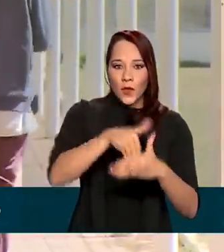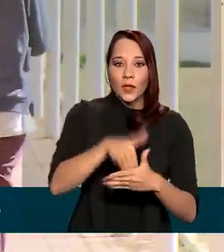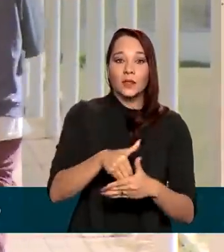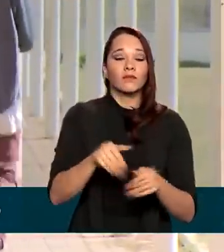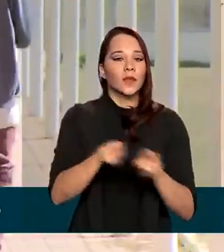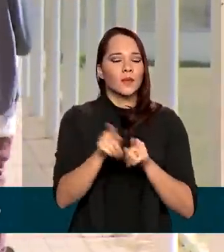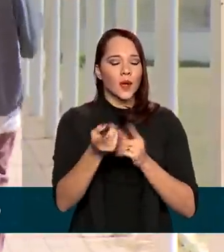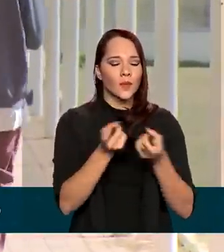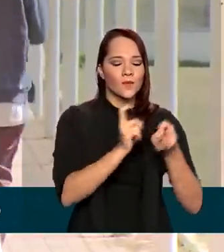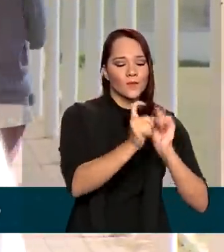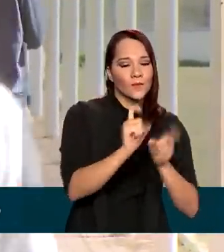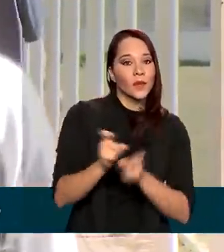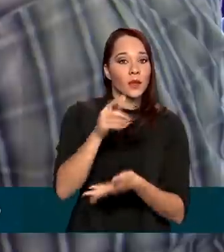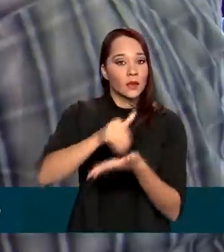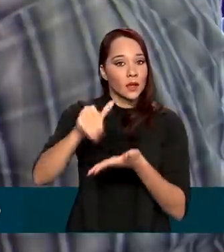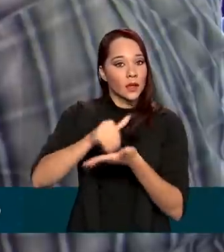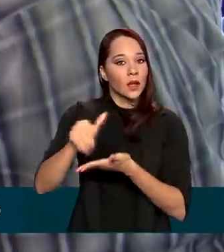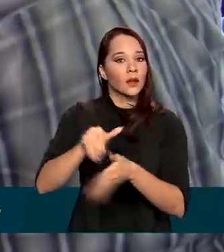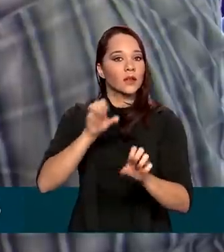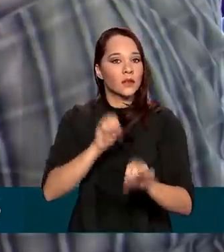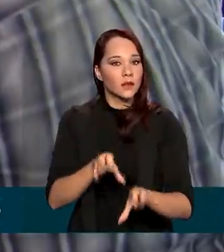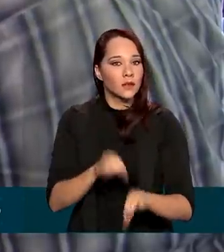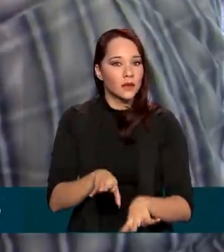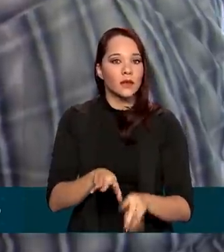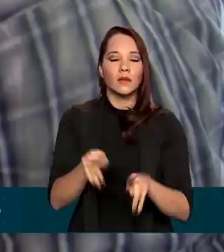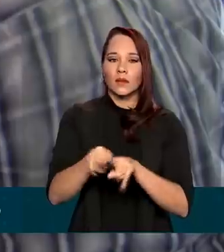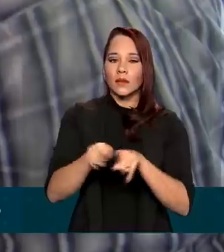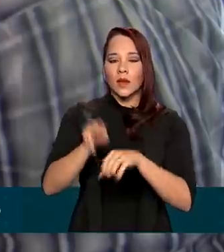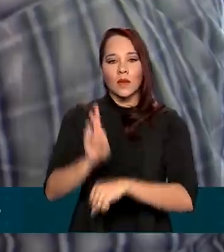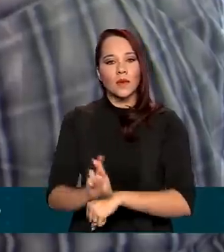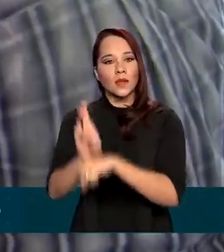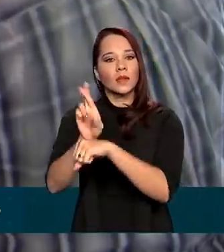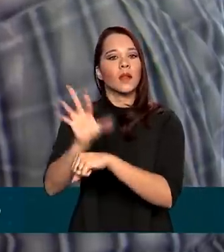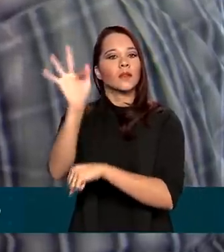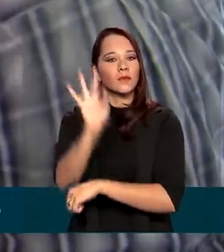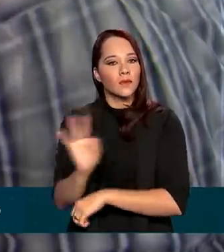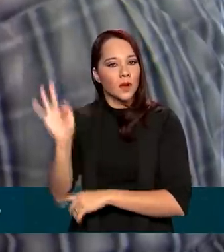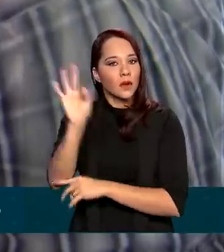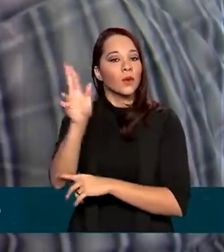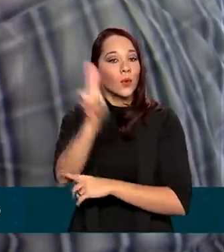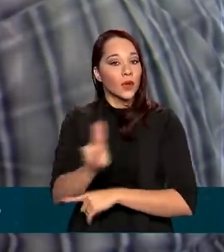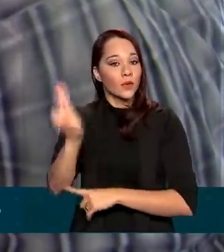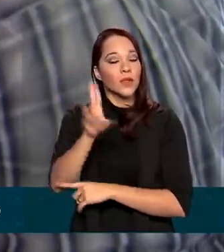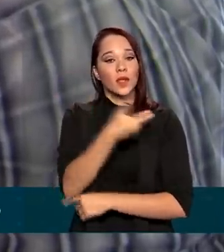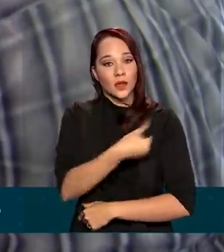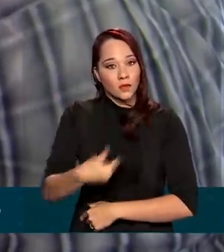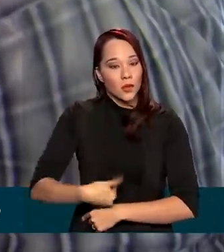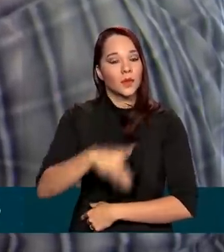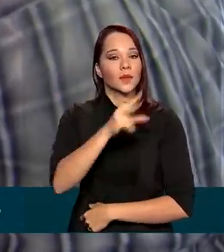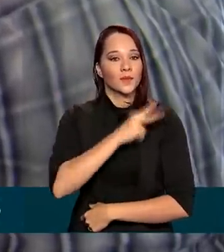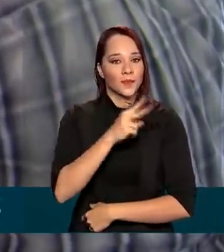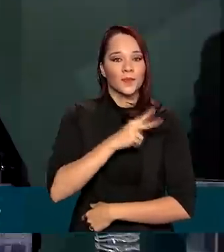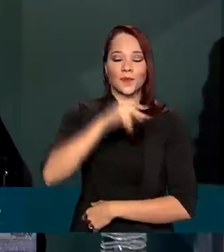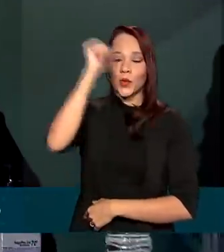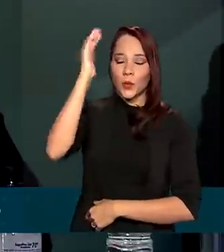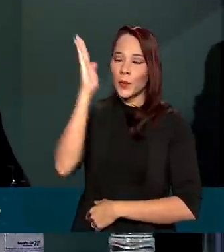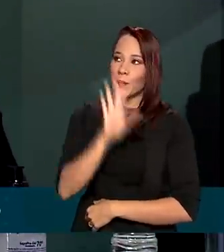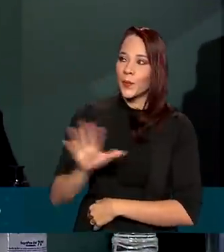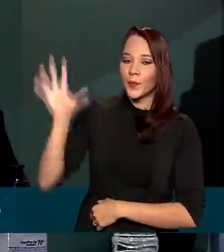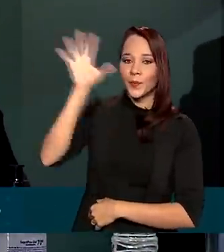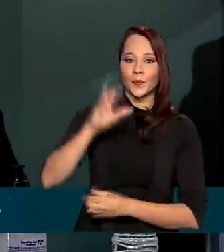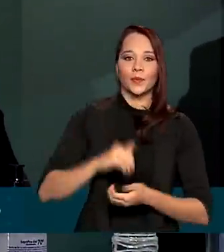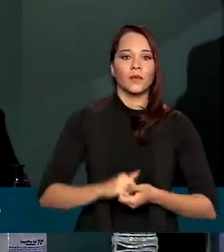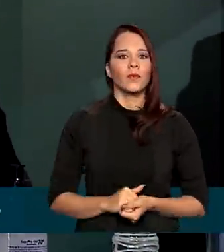conversou com secretarias de educação e representantes de universidades públicas e privadas de todo o país.